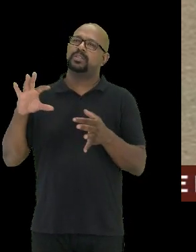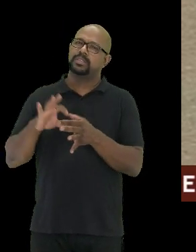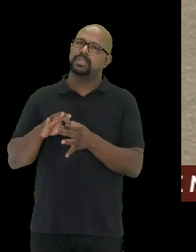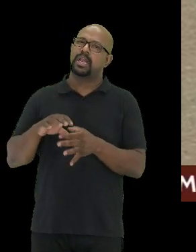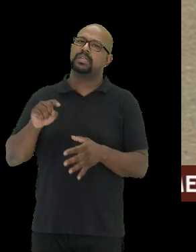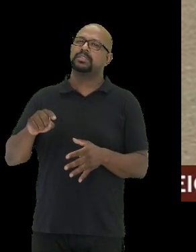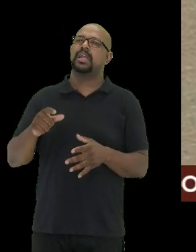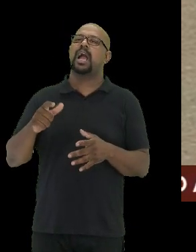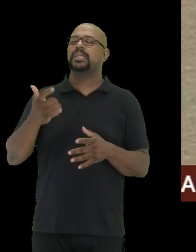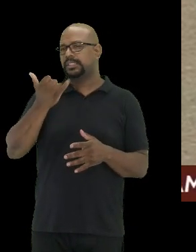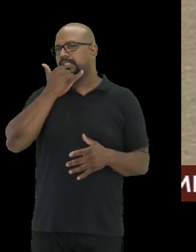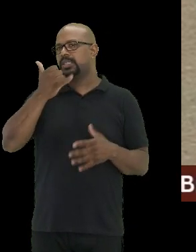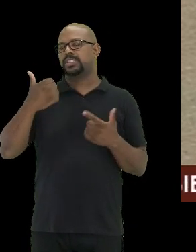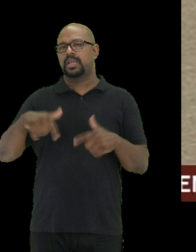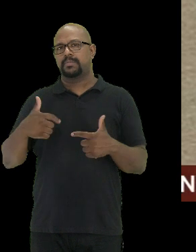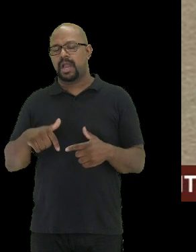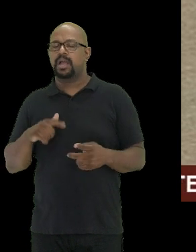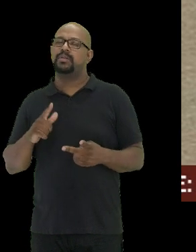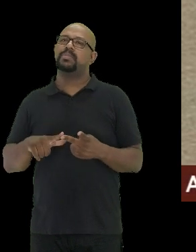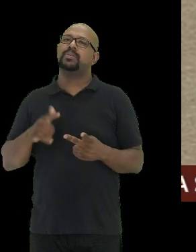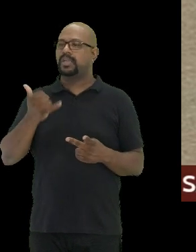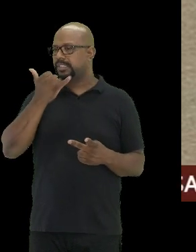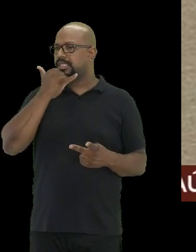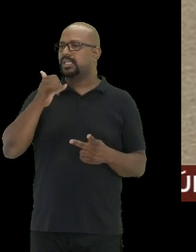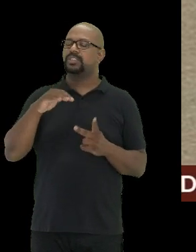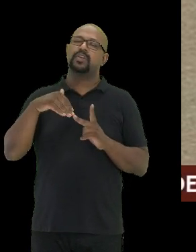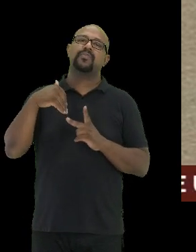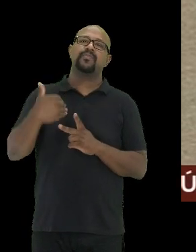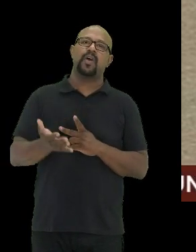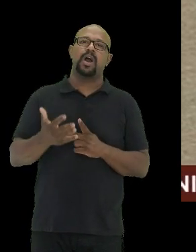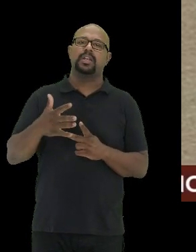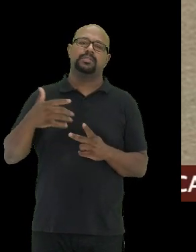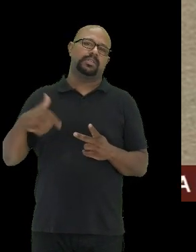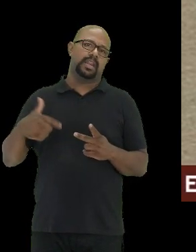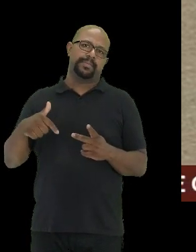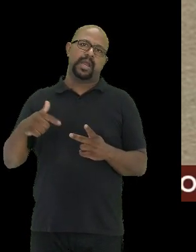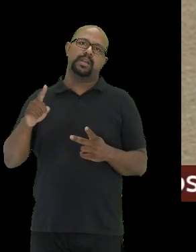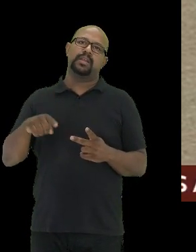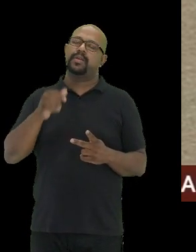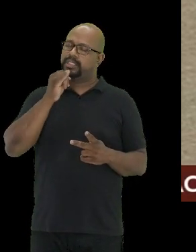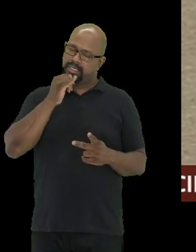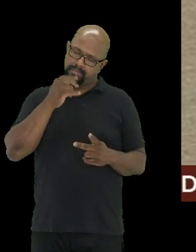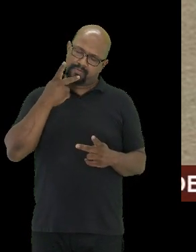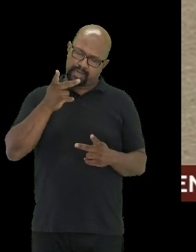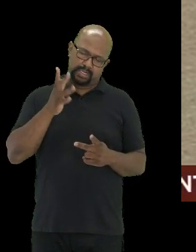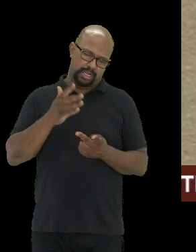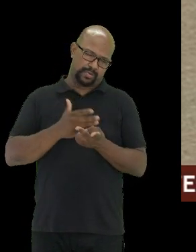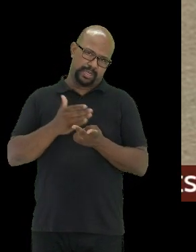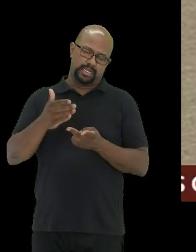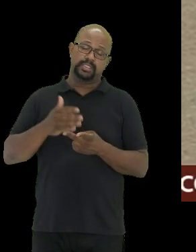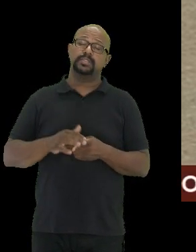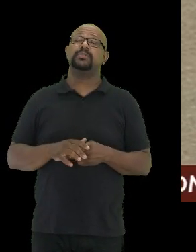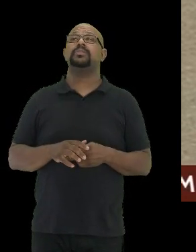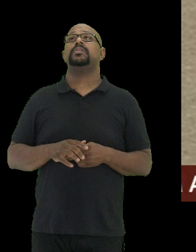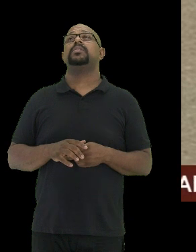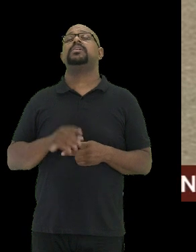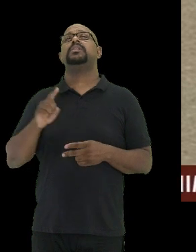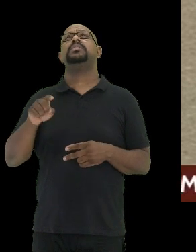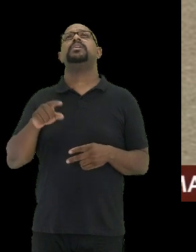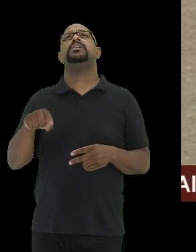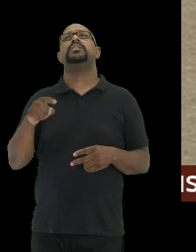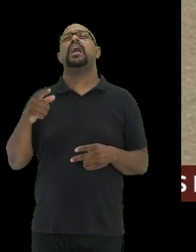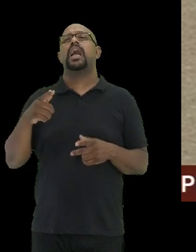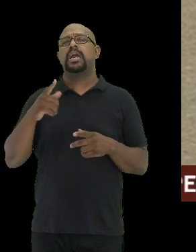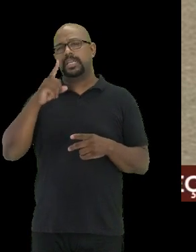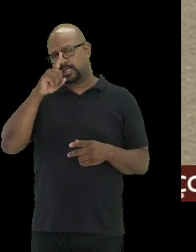acidente de trabalho, mas também com acidentes fora de rotinas laborais, um exemplo que eu vejo nisso. Eles trazem risco à